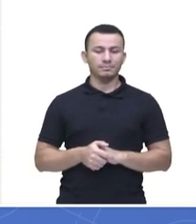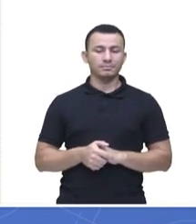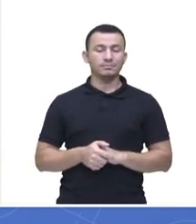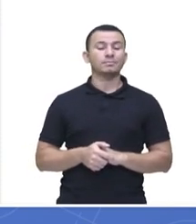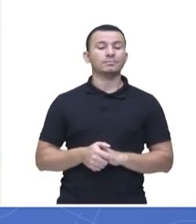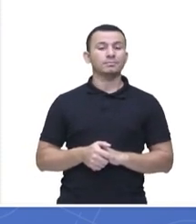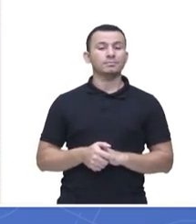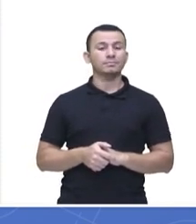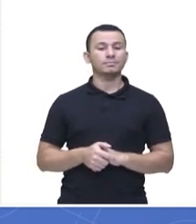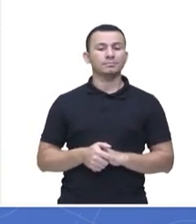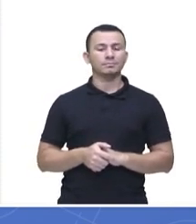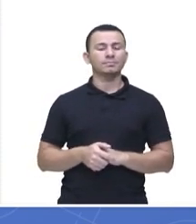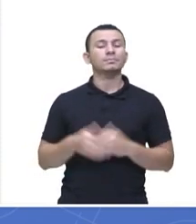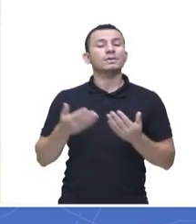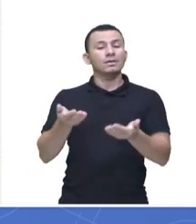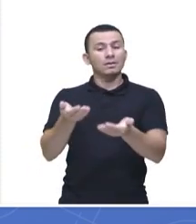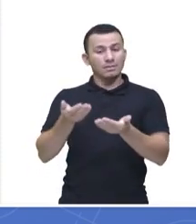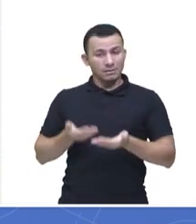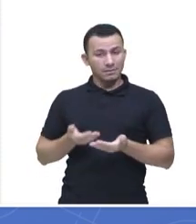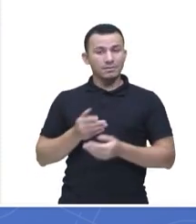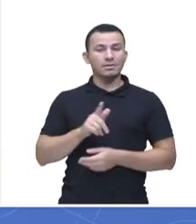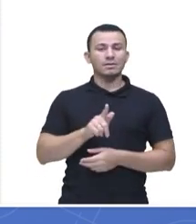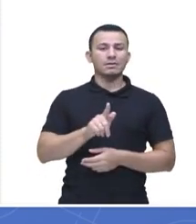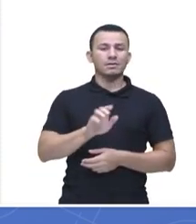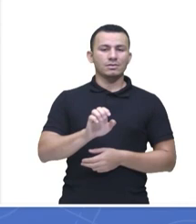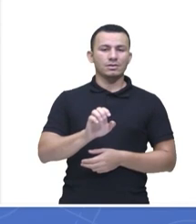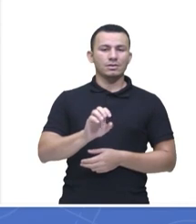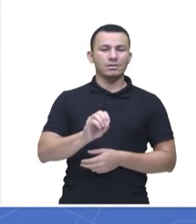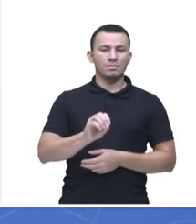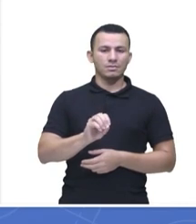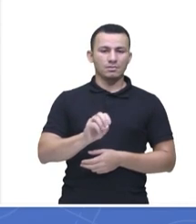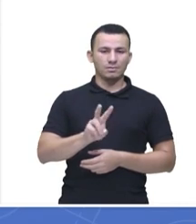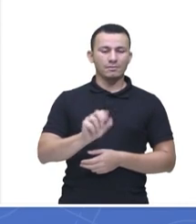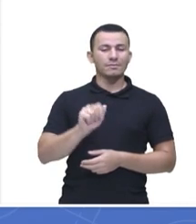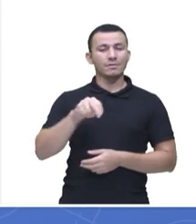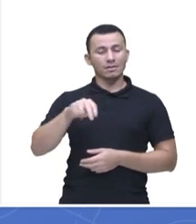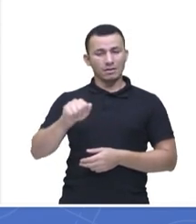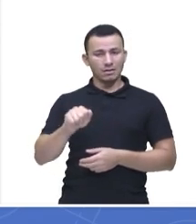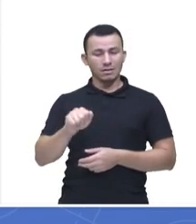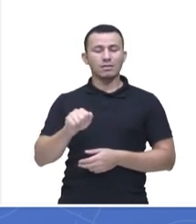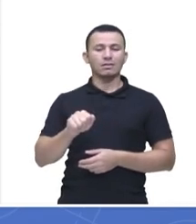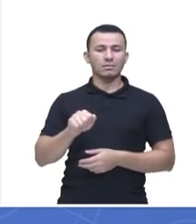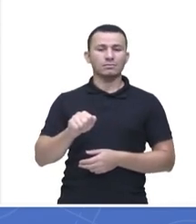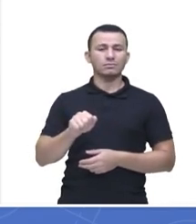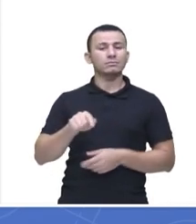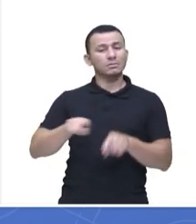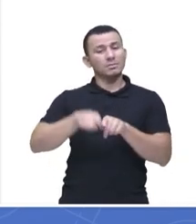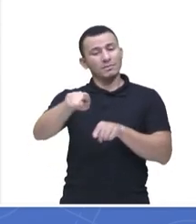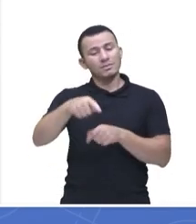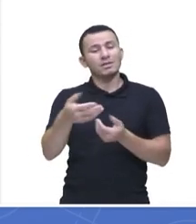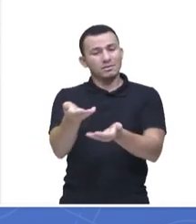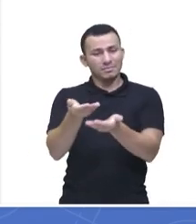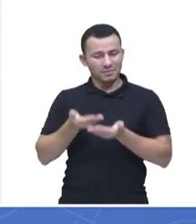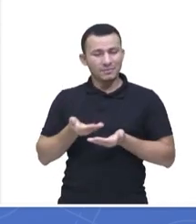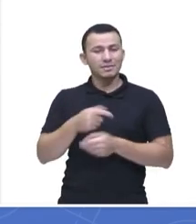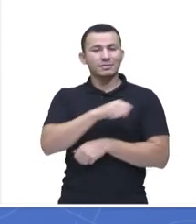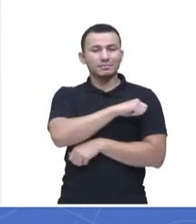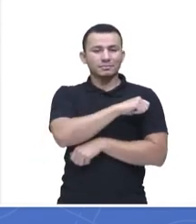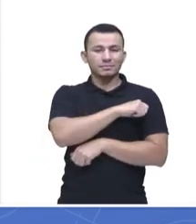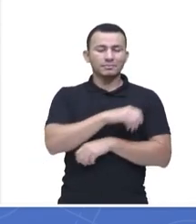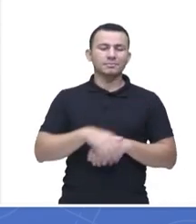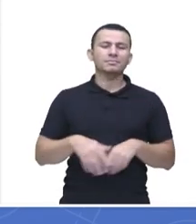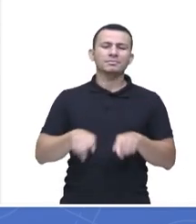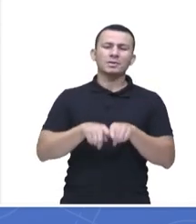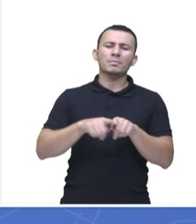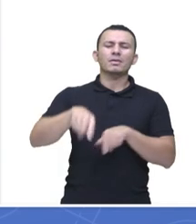Seja bem-vinda, Giovana. Obrigada, Giovana. Seja você também, bem-vinda, assim como